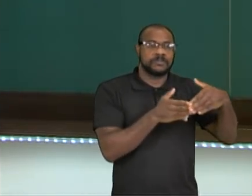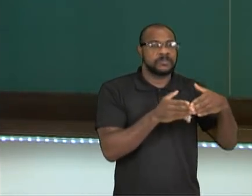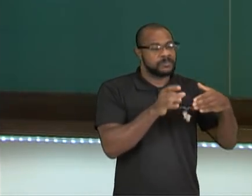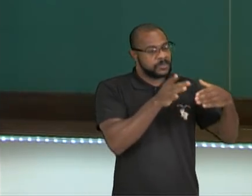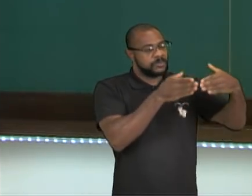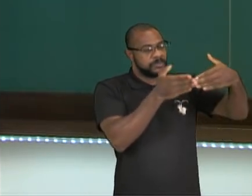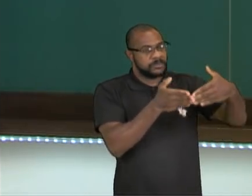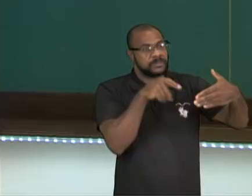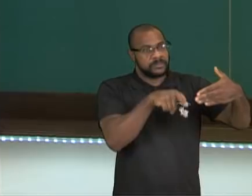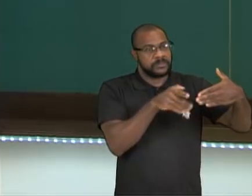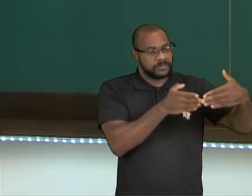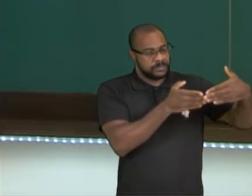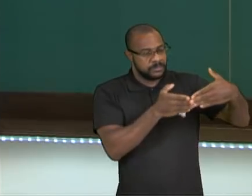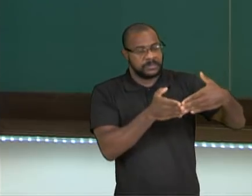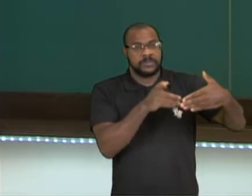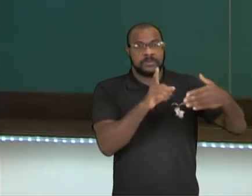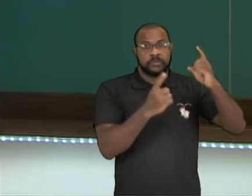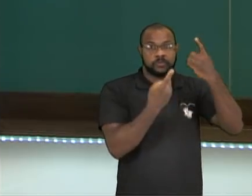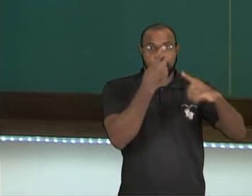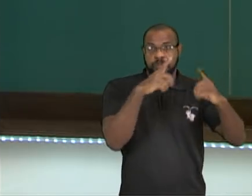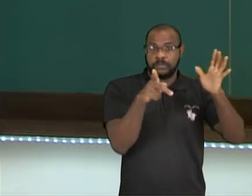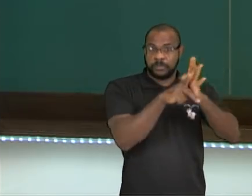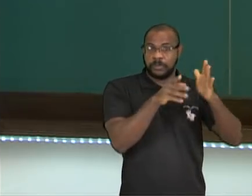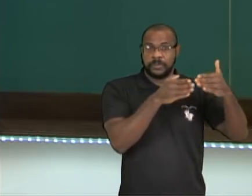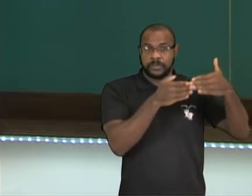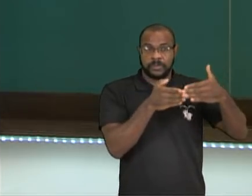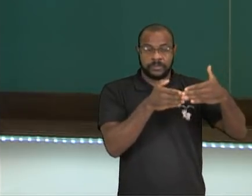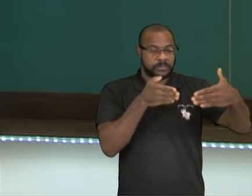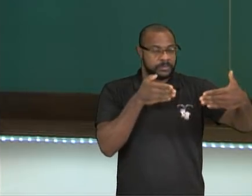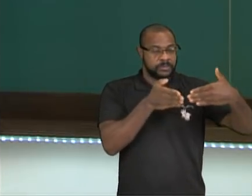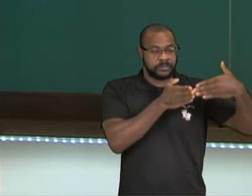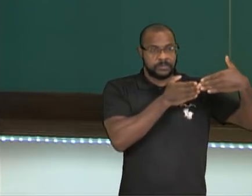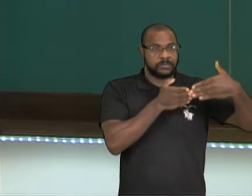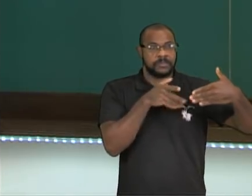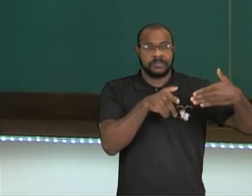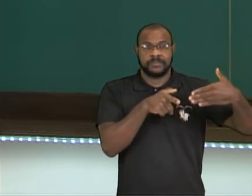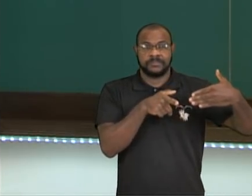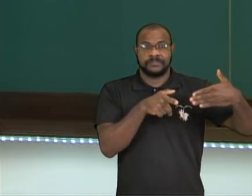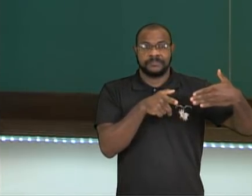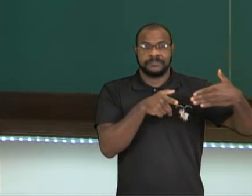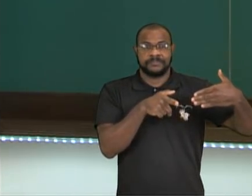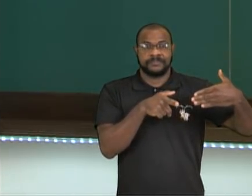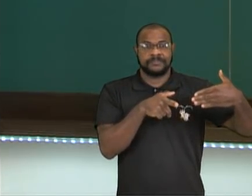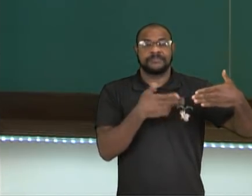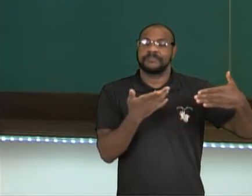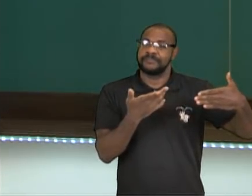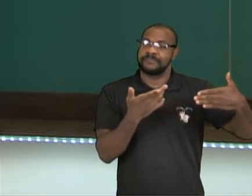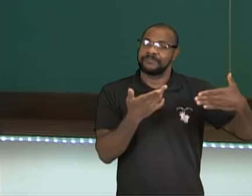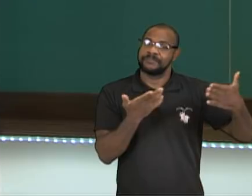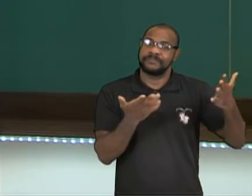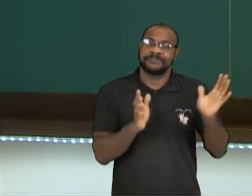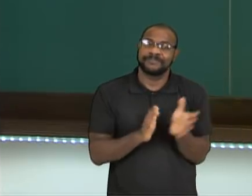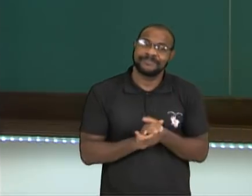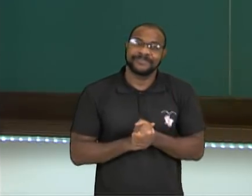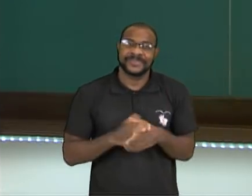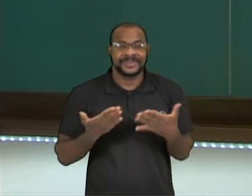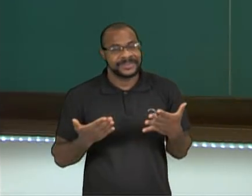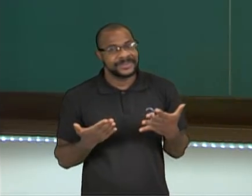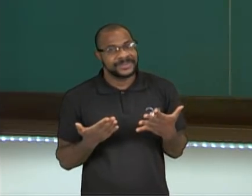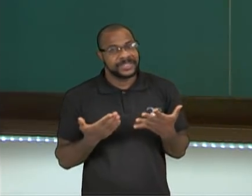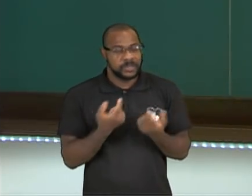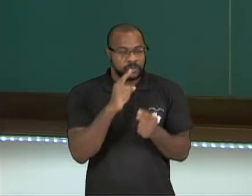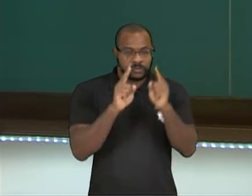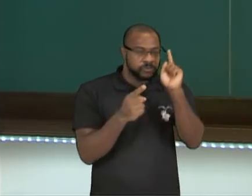navio aqui no porto do Chile. Tá? Só que aí, gente, o Chile não está entrando em